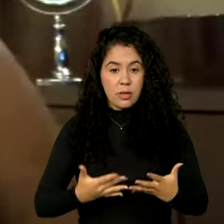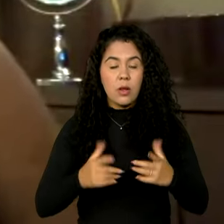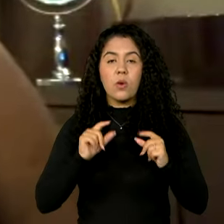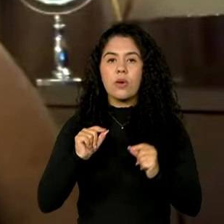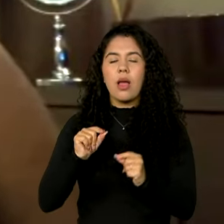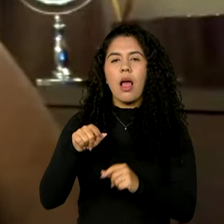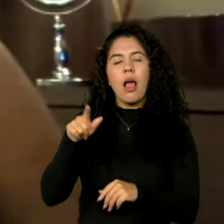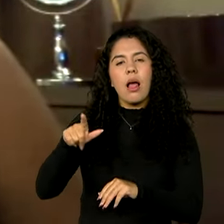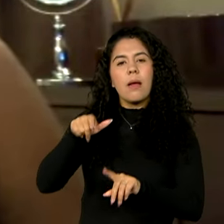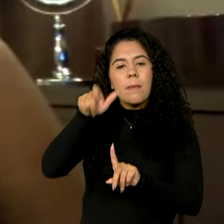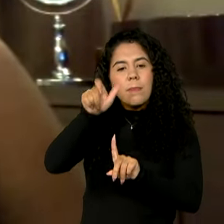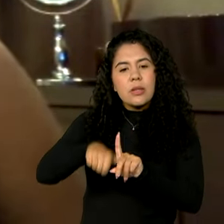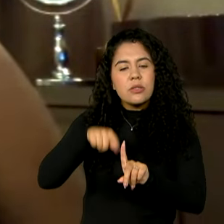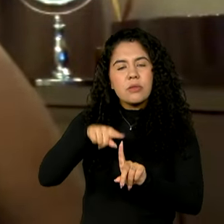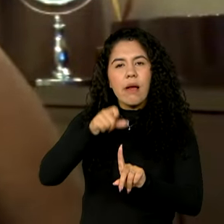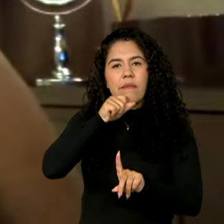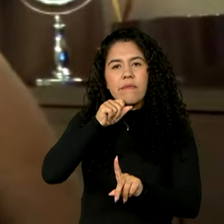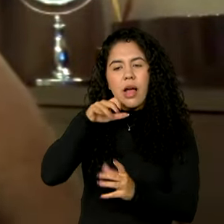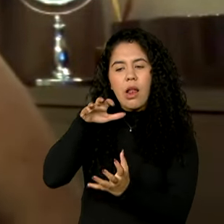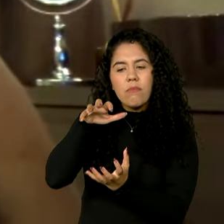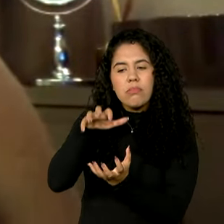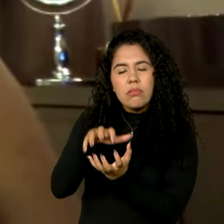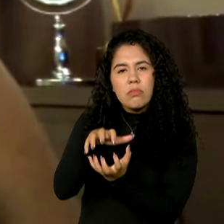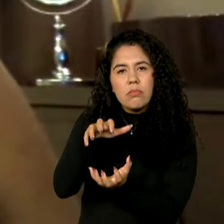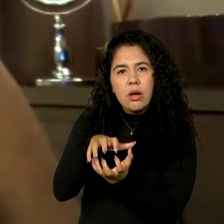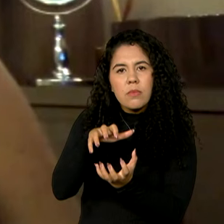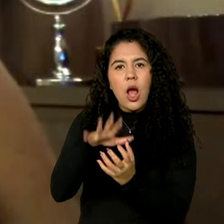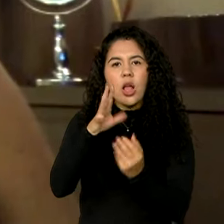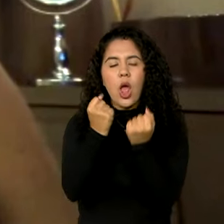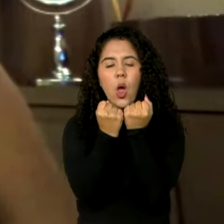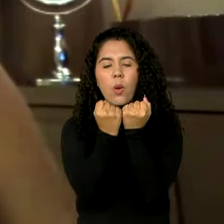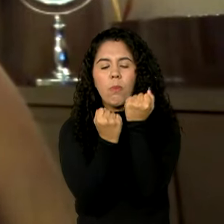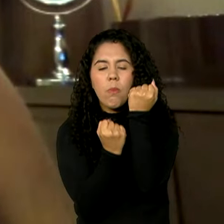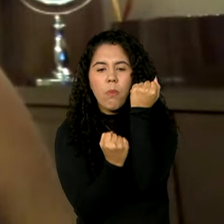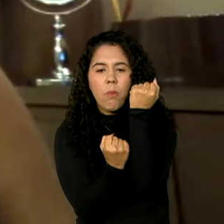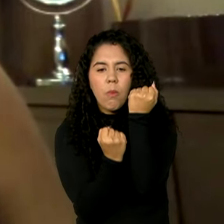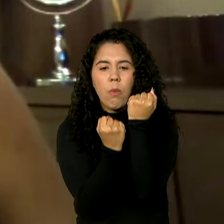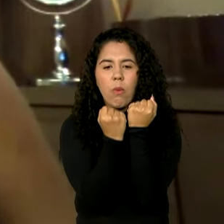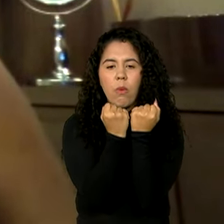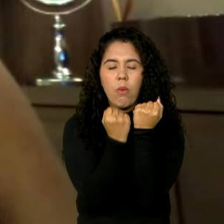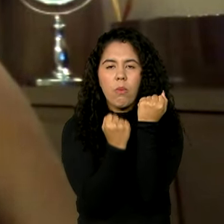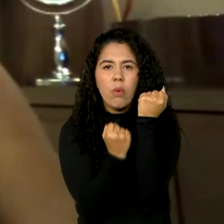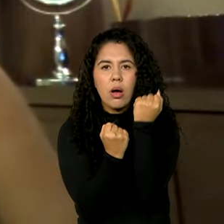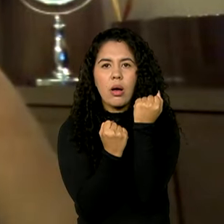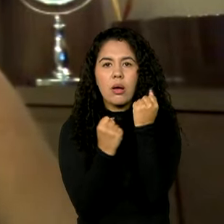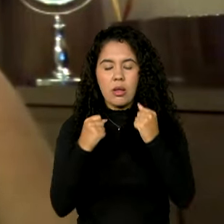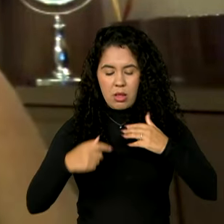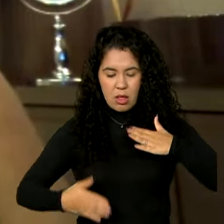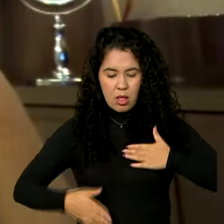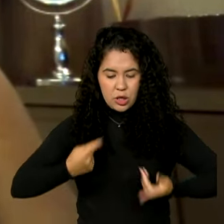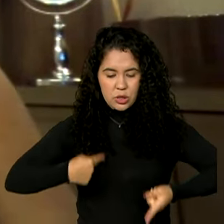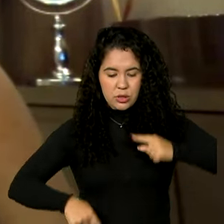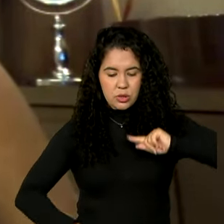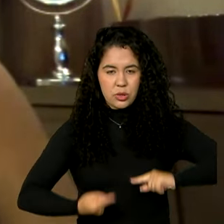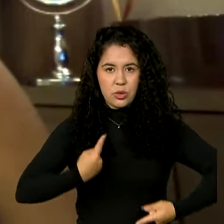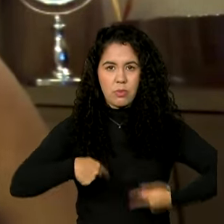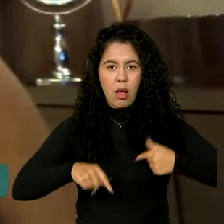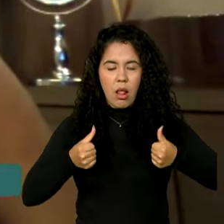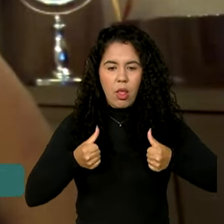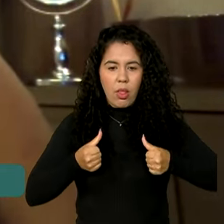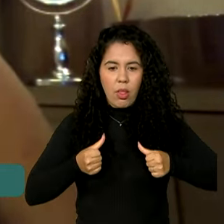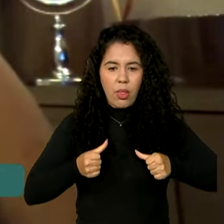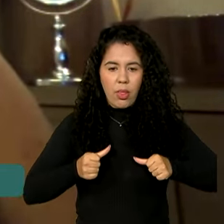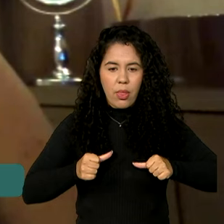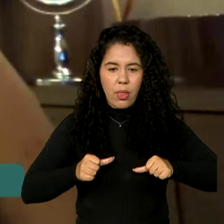uma coisa chamada imunossenescência, que é como se fosse o envelhecimento do sistema imunológico, do nosso